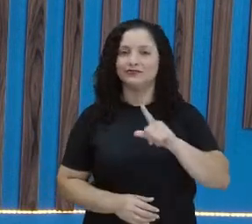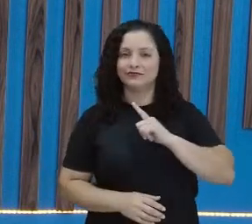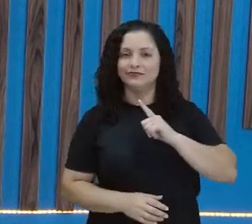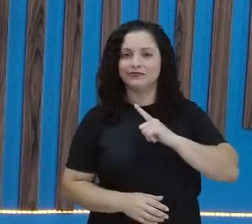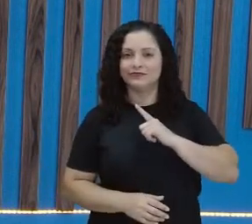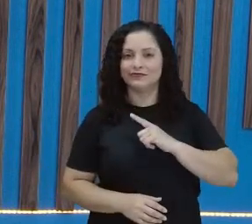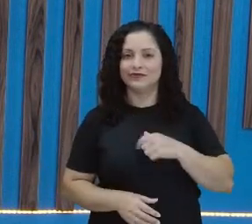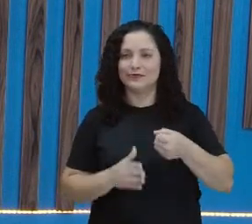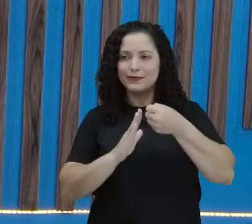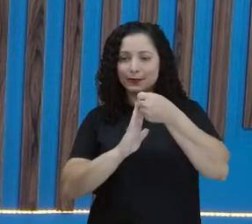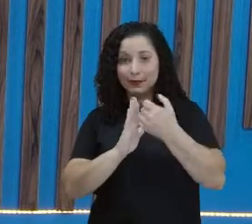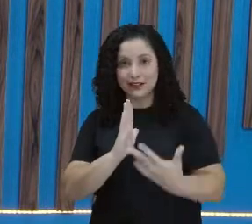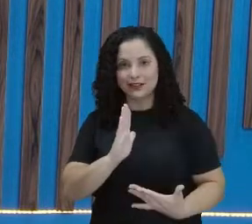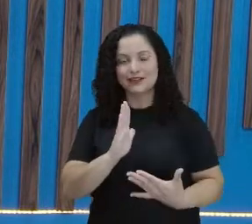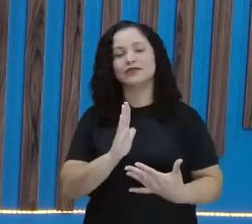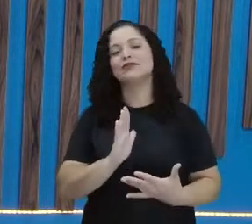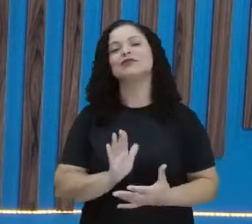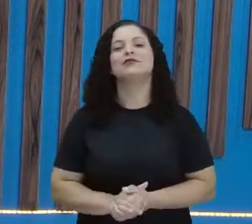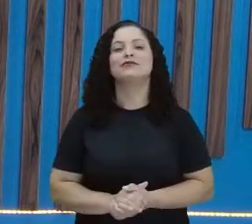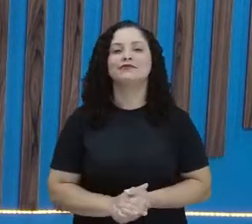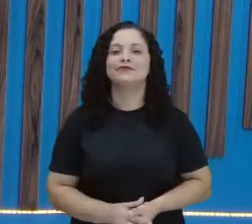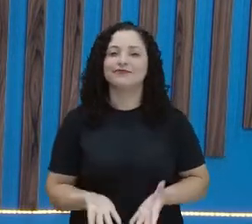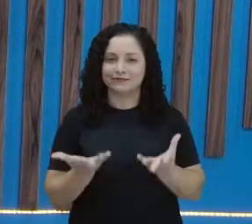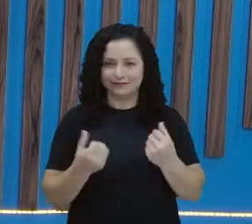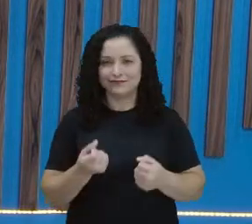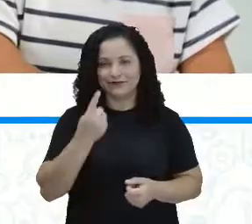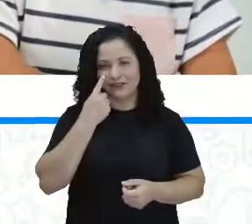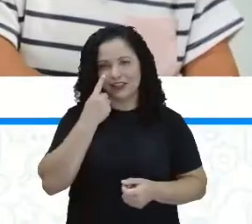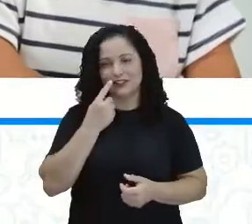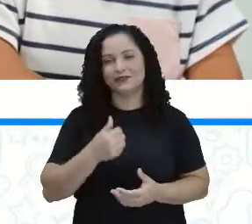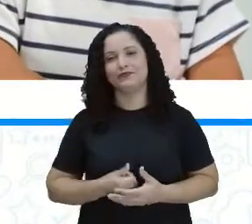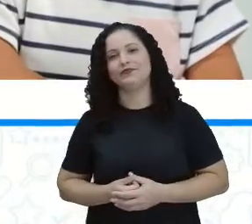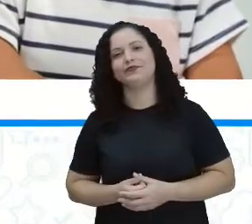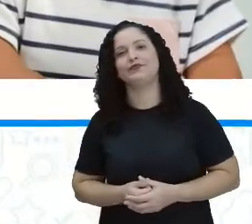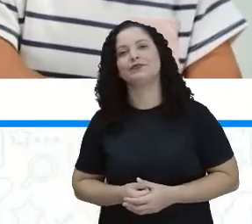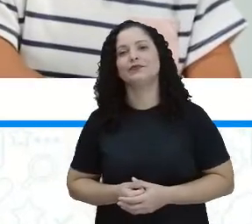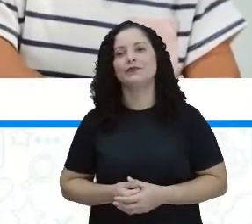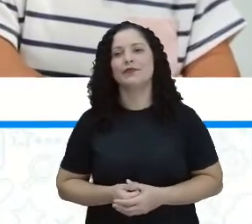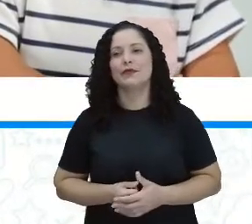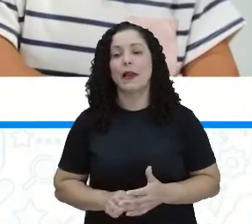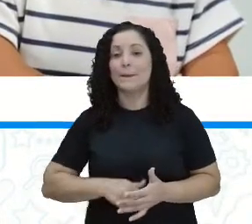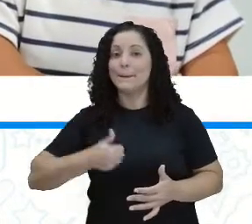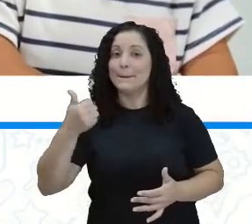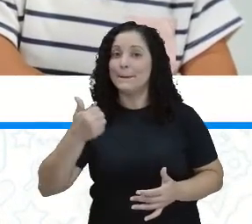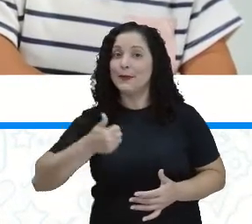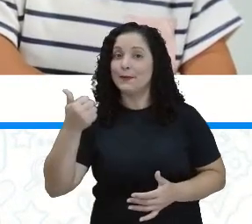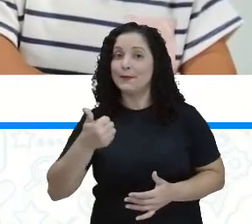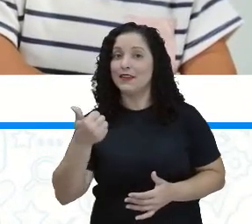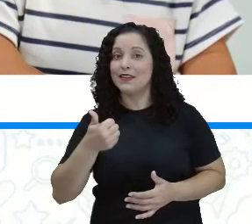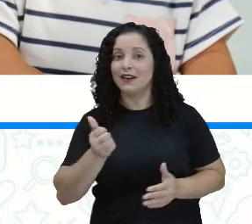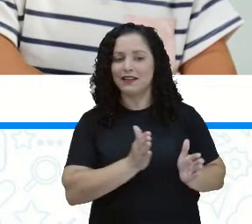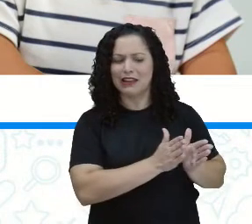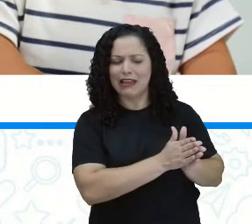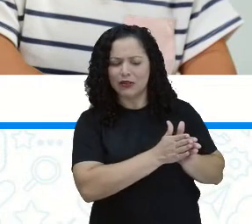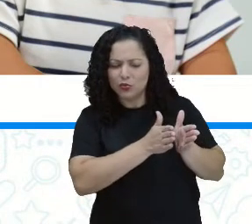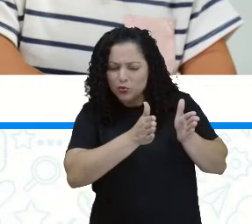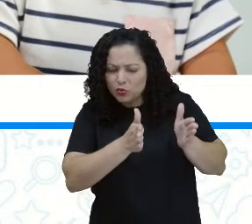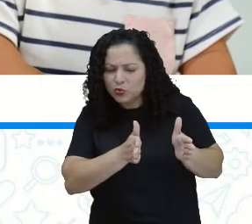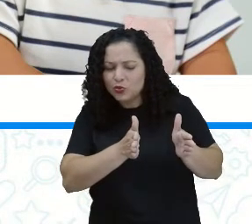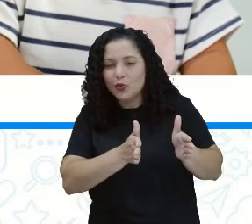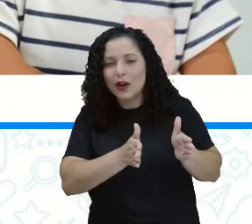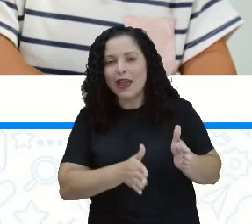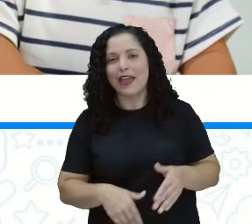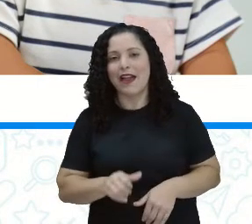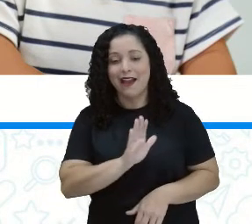definições. Vamos observar. A primeira é a infância. Essa